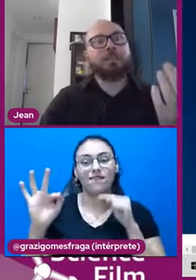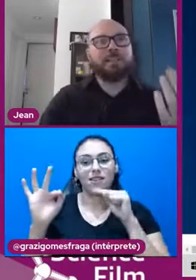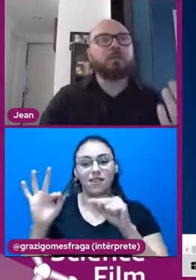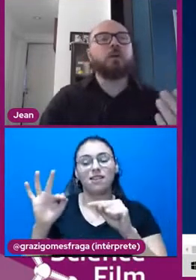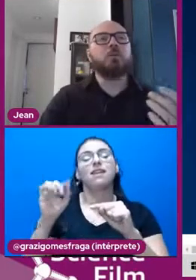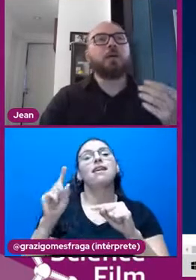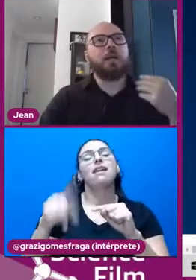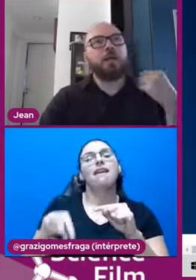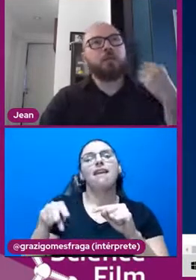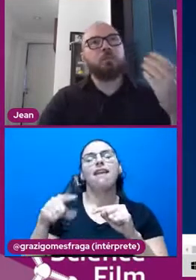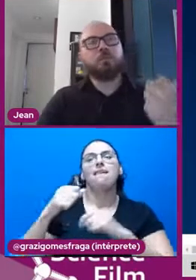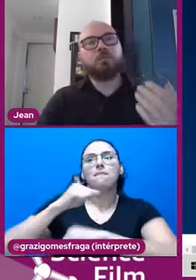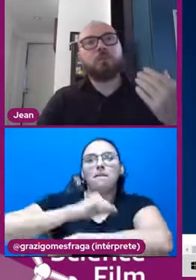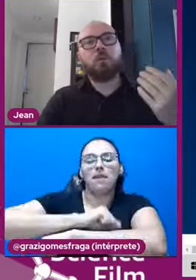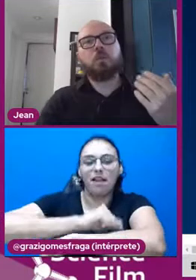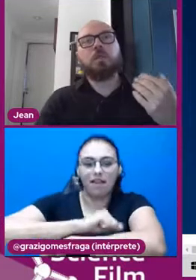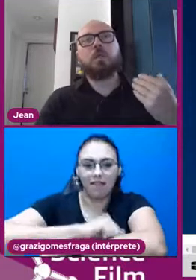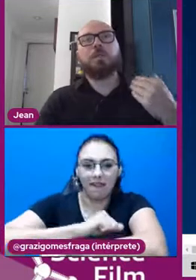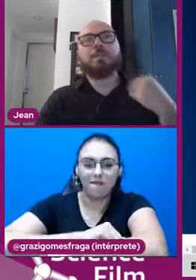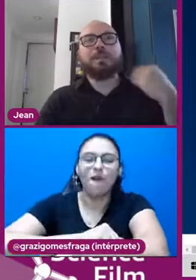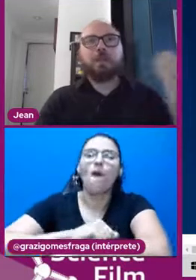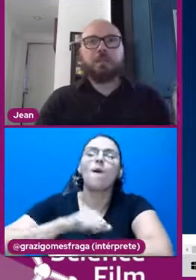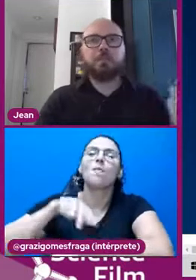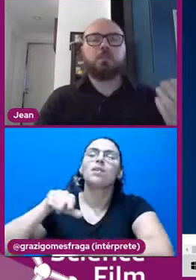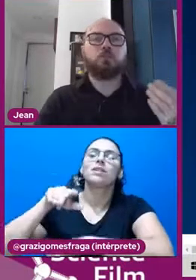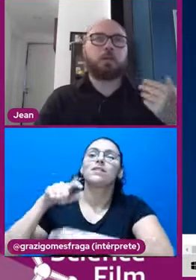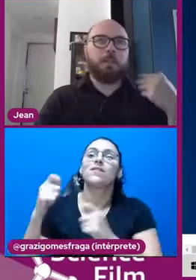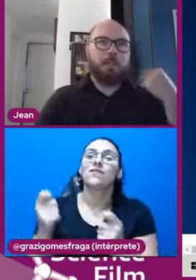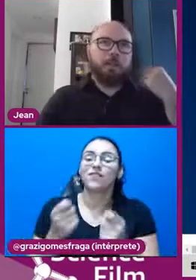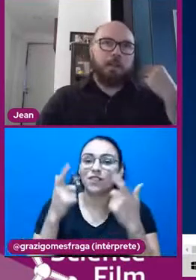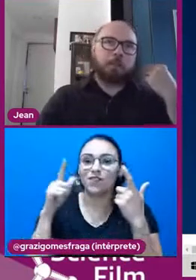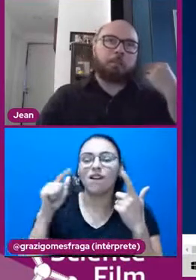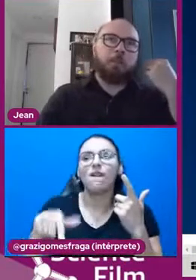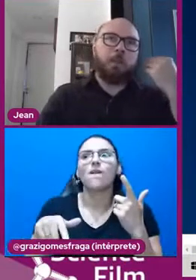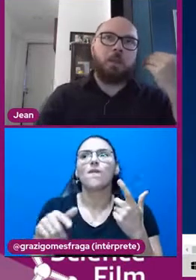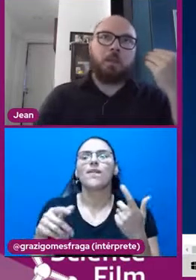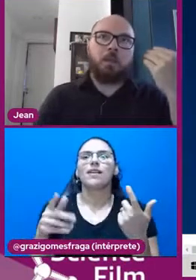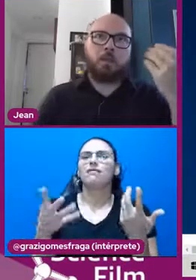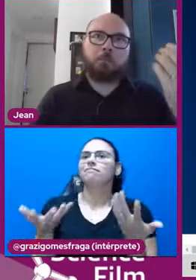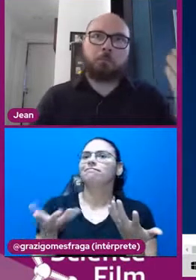essa plataforma, né? É um festival que traz de uma maneira